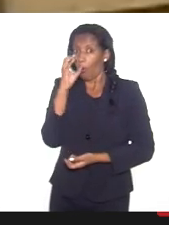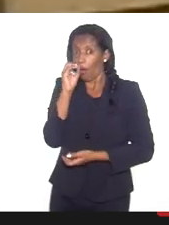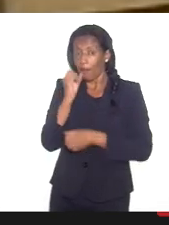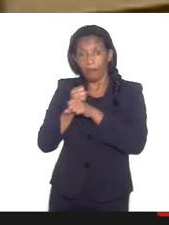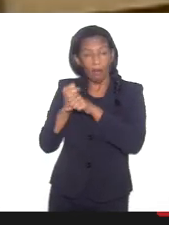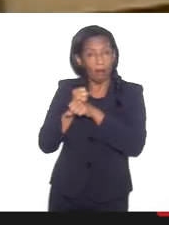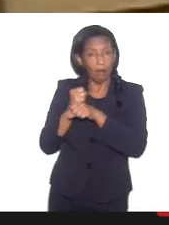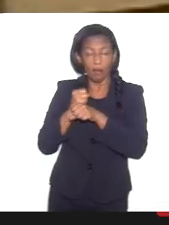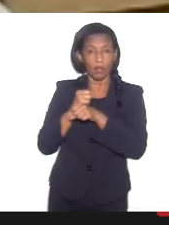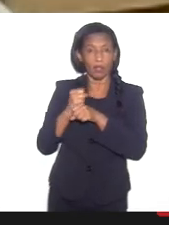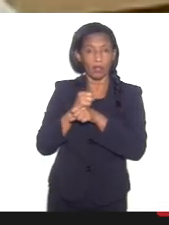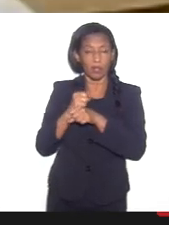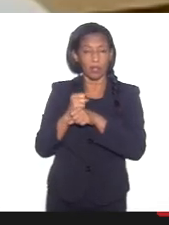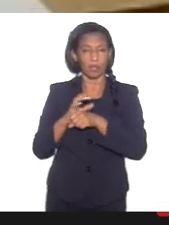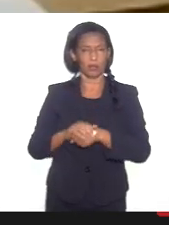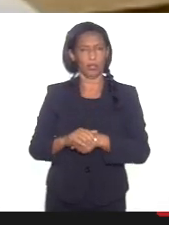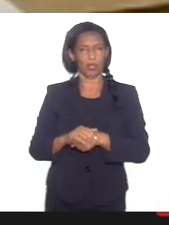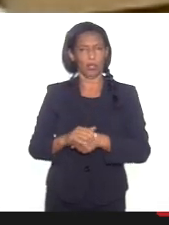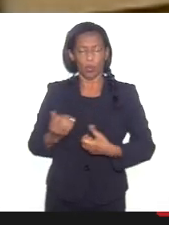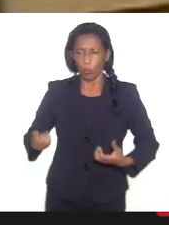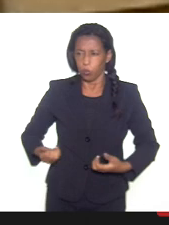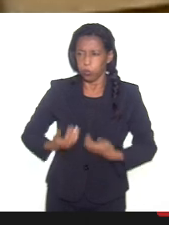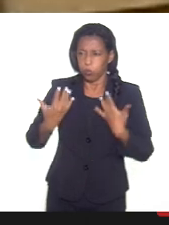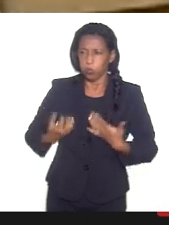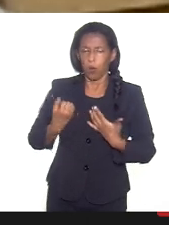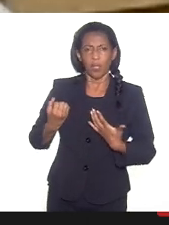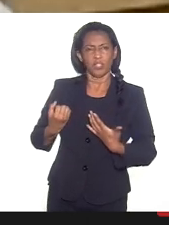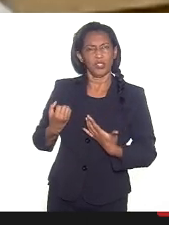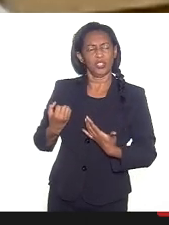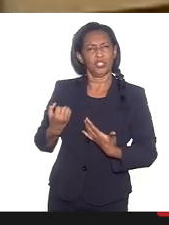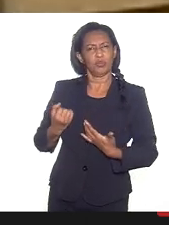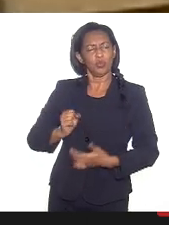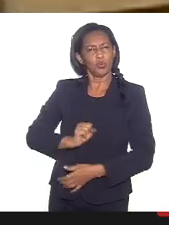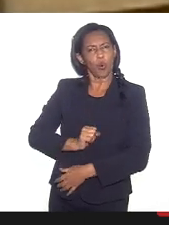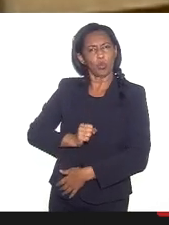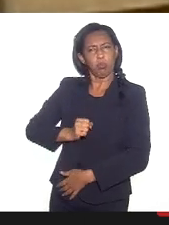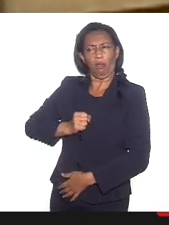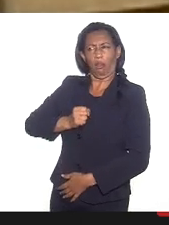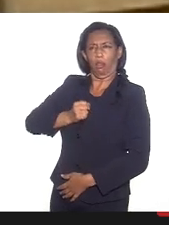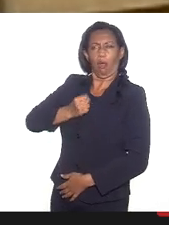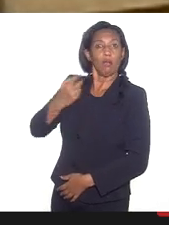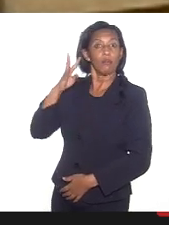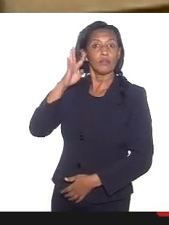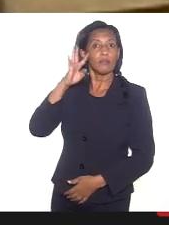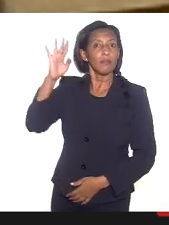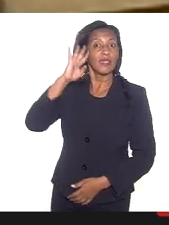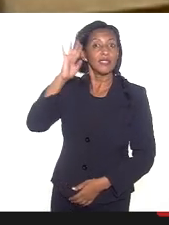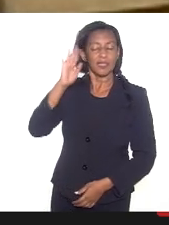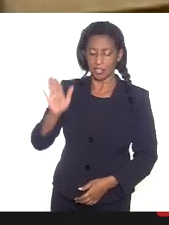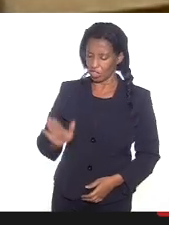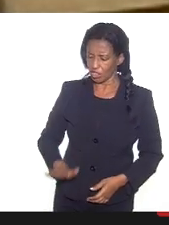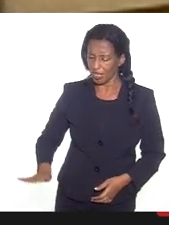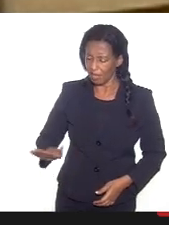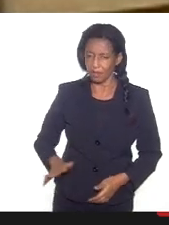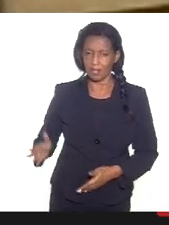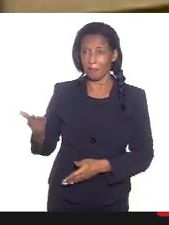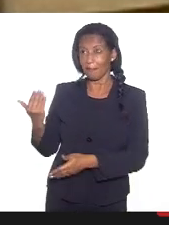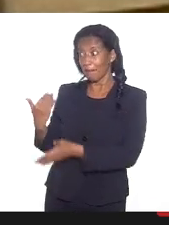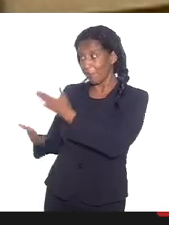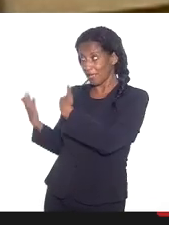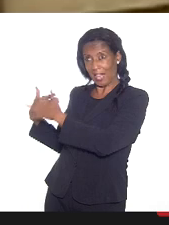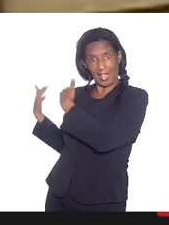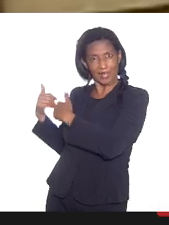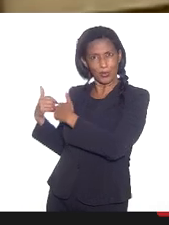de estímulo de ódio religioso. Você imagina as crianças daquela época viraram